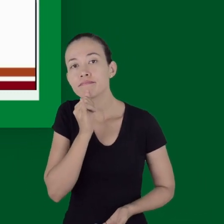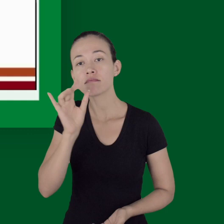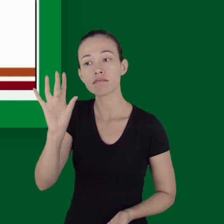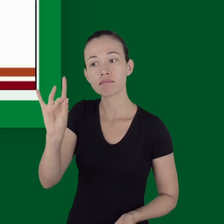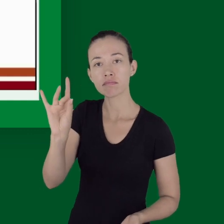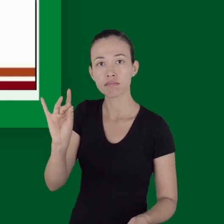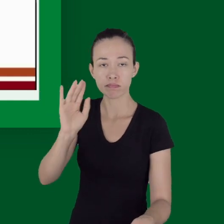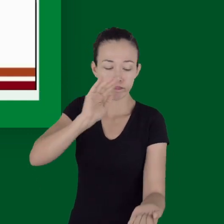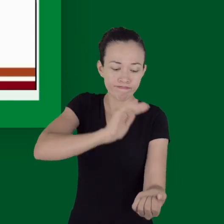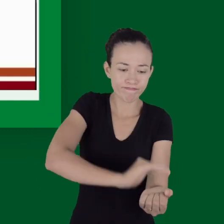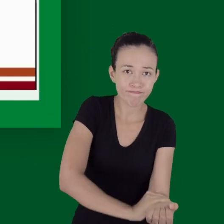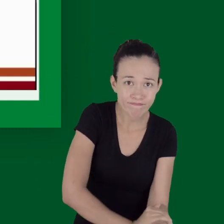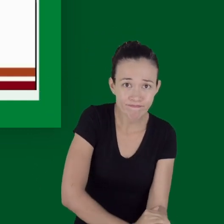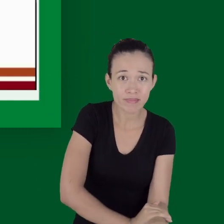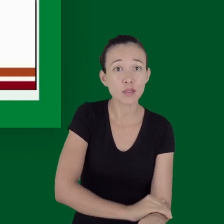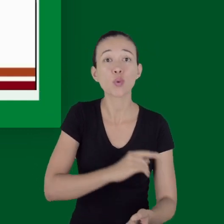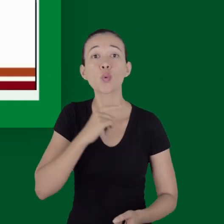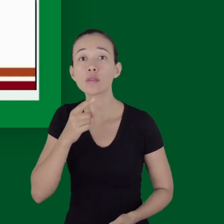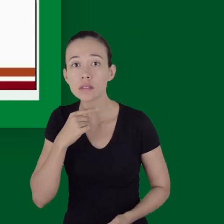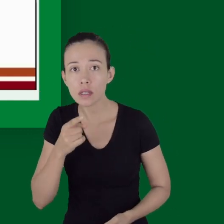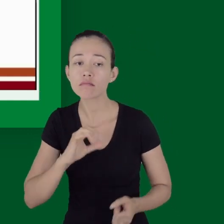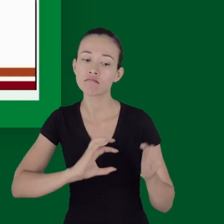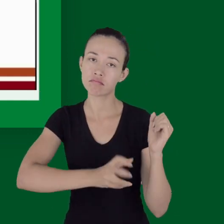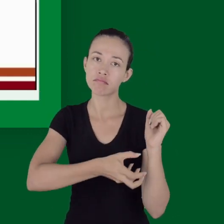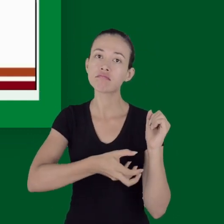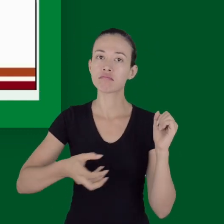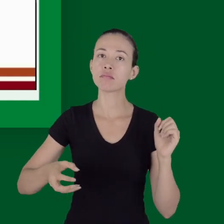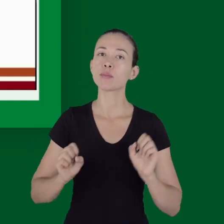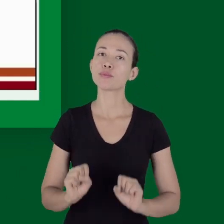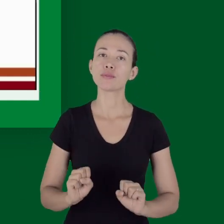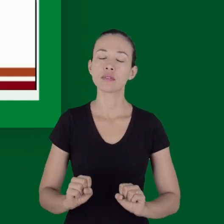gente não consegue fazer essa compressão, a está indicado o de torniquete.